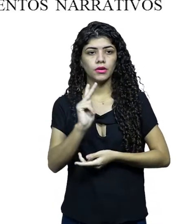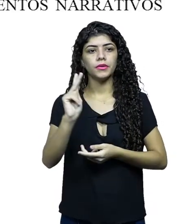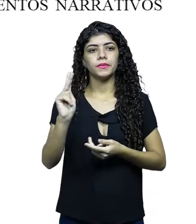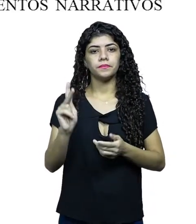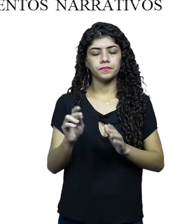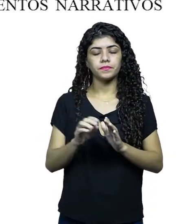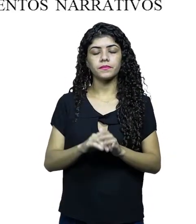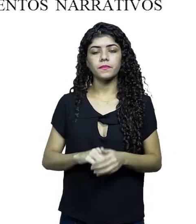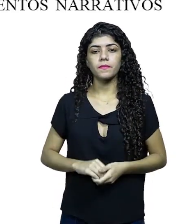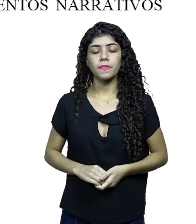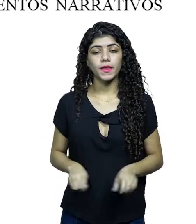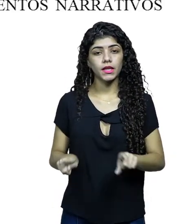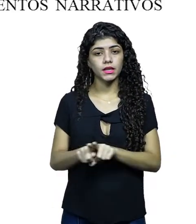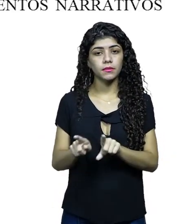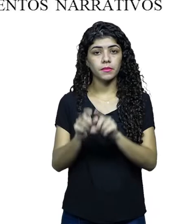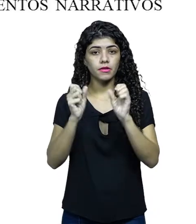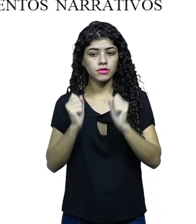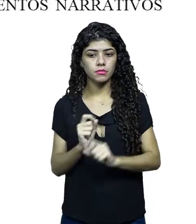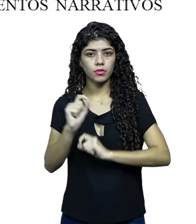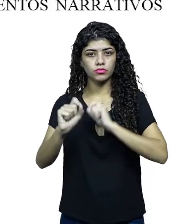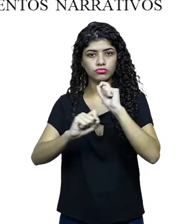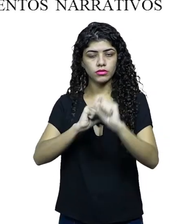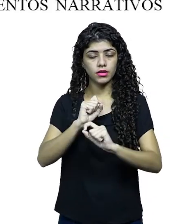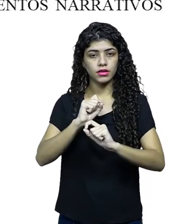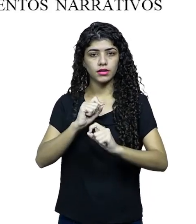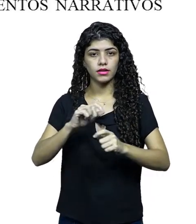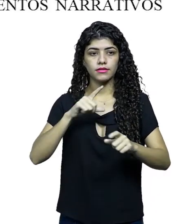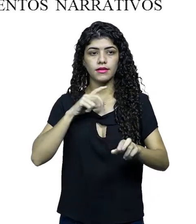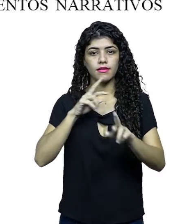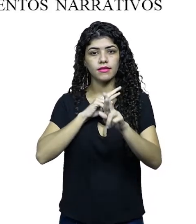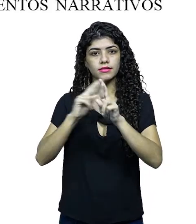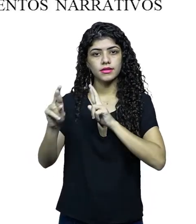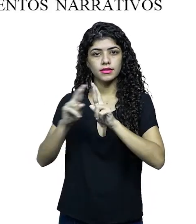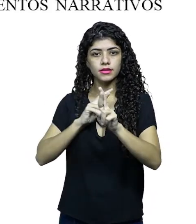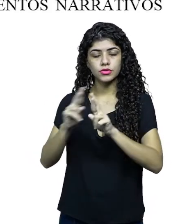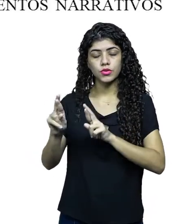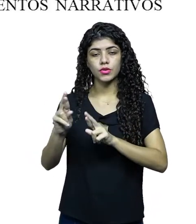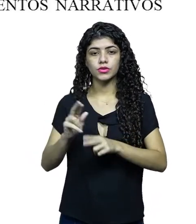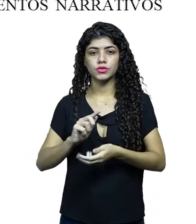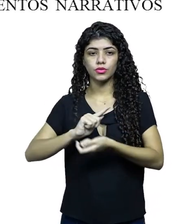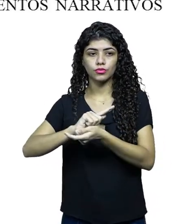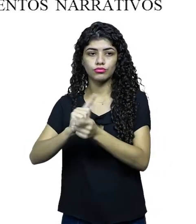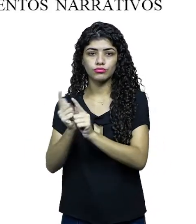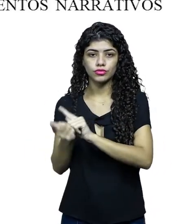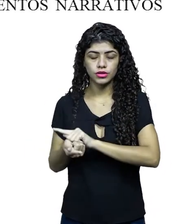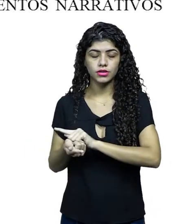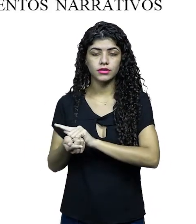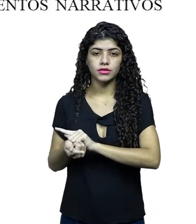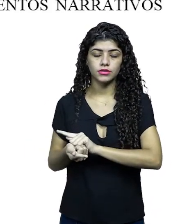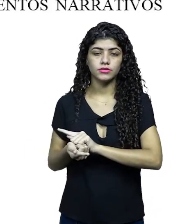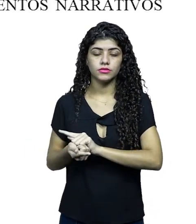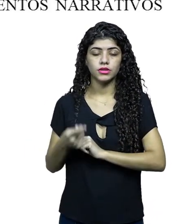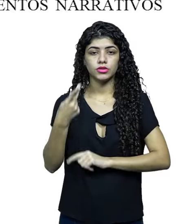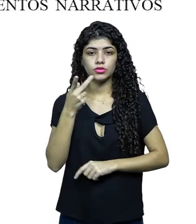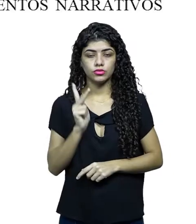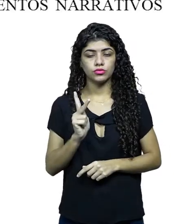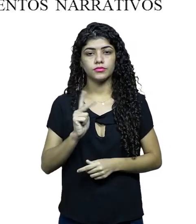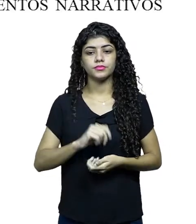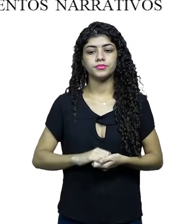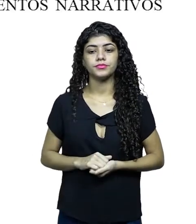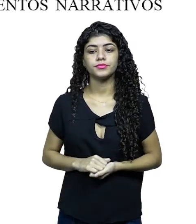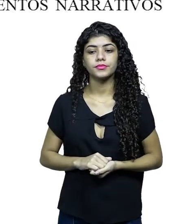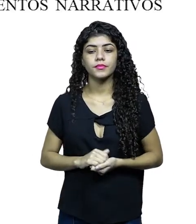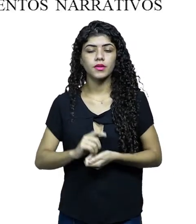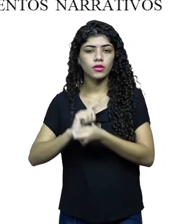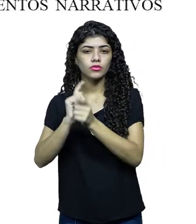estrutura da sua obra. E você também já pode colocar as relações com gêneros e subgêneros dentro da sua